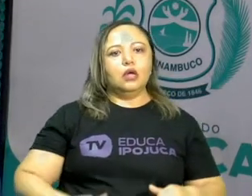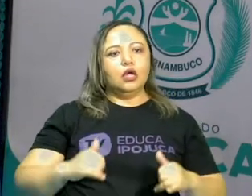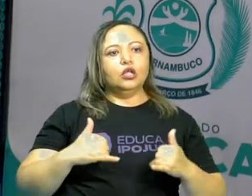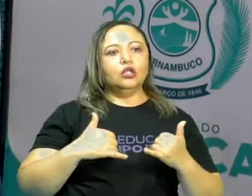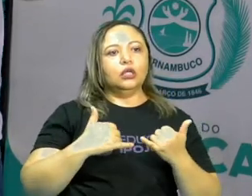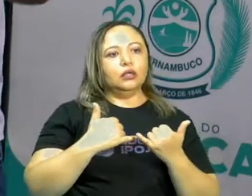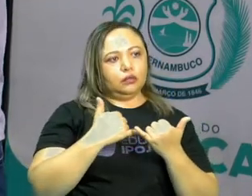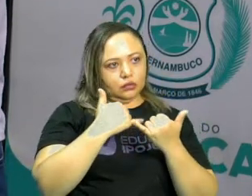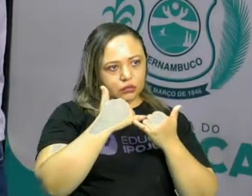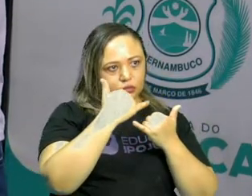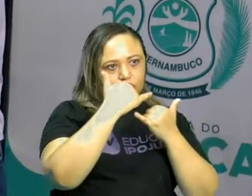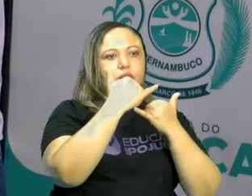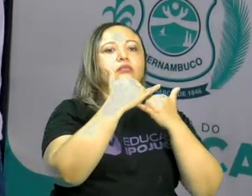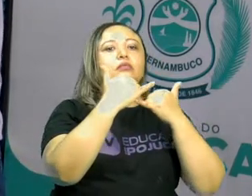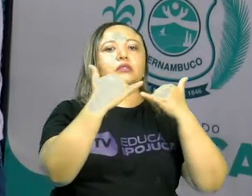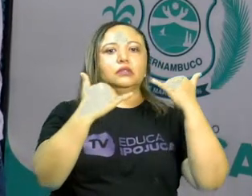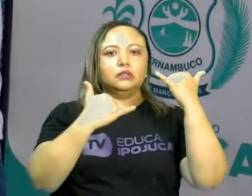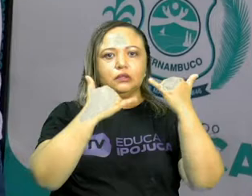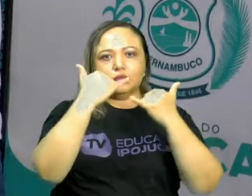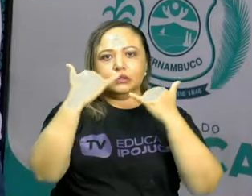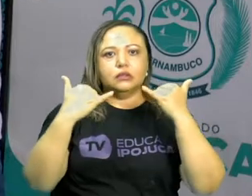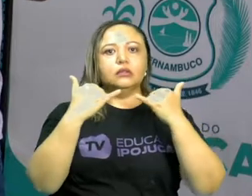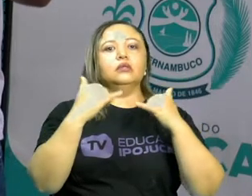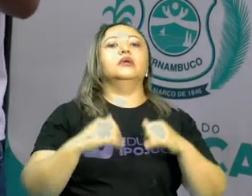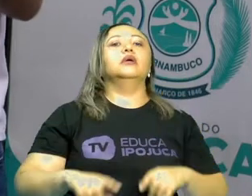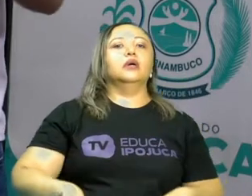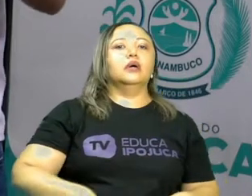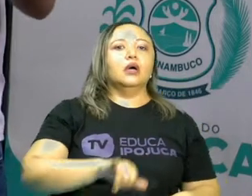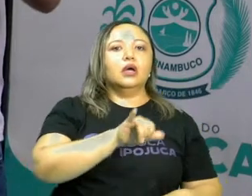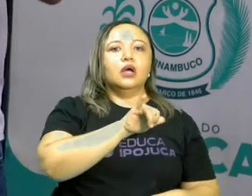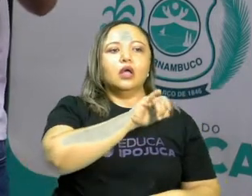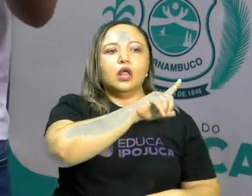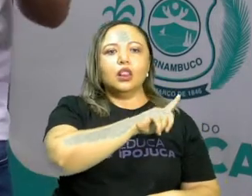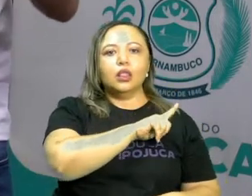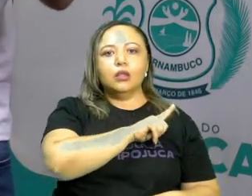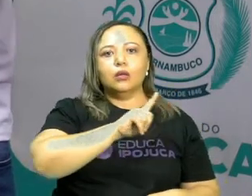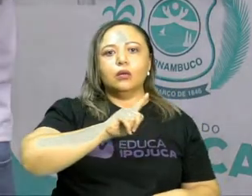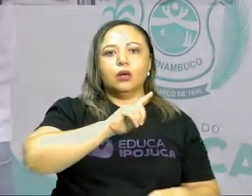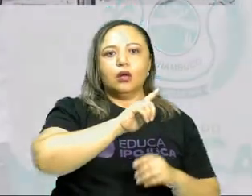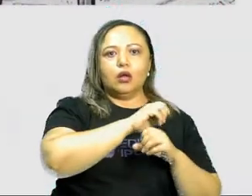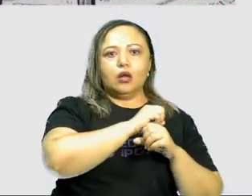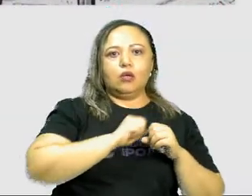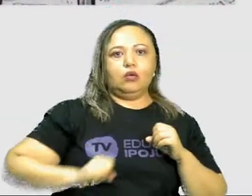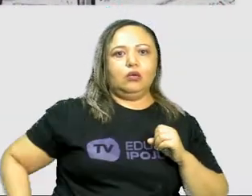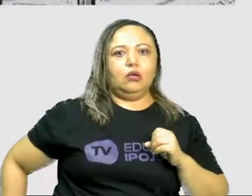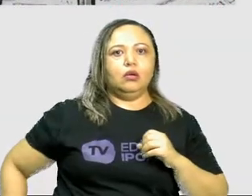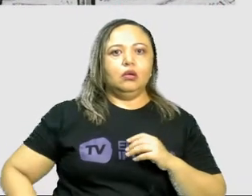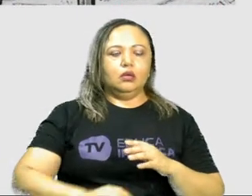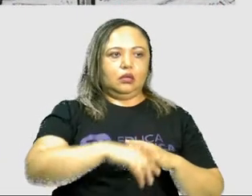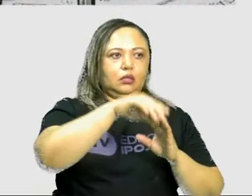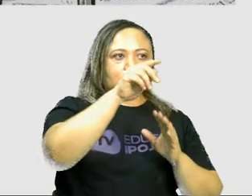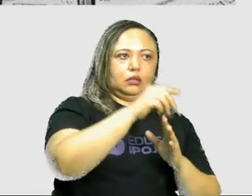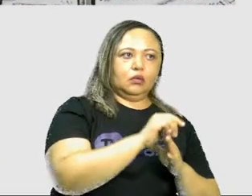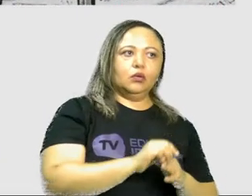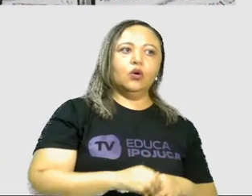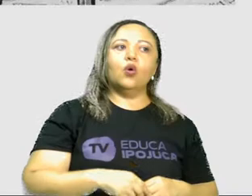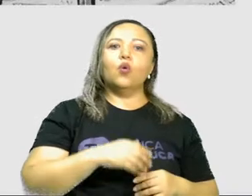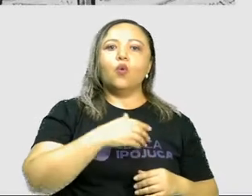com o marechal Deodoro da Fonseca, ele proclamando a república no Brasil e